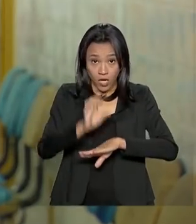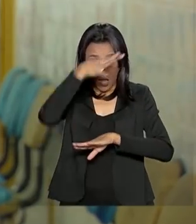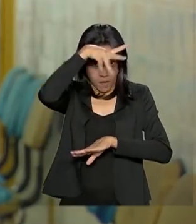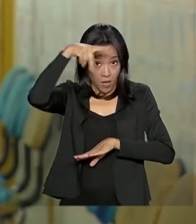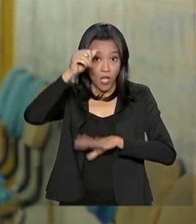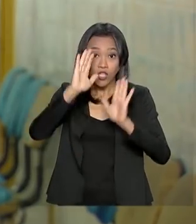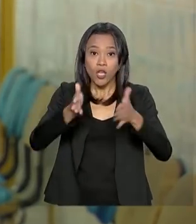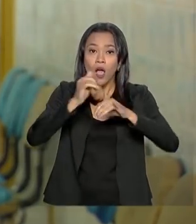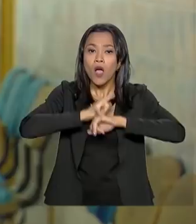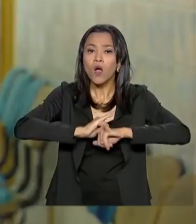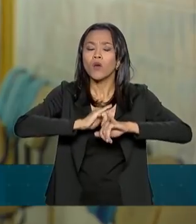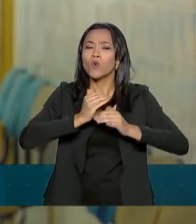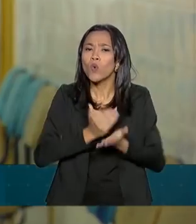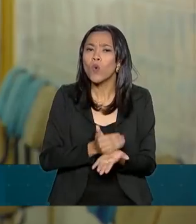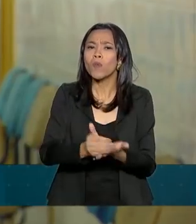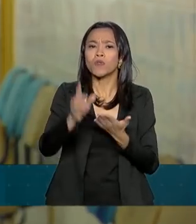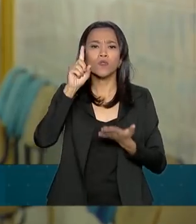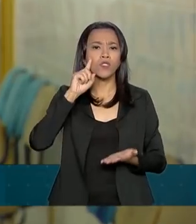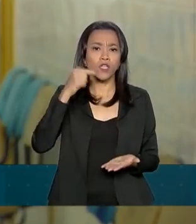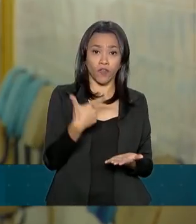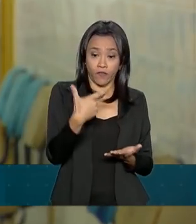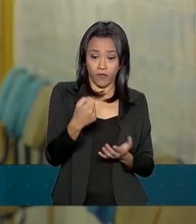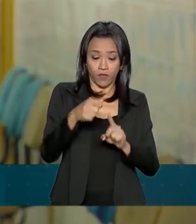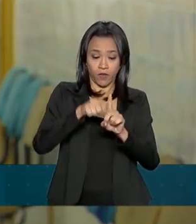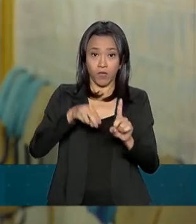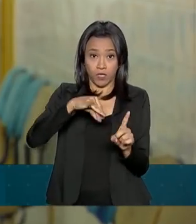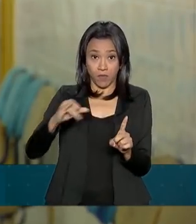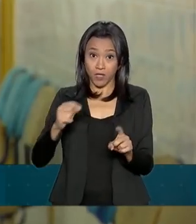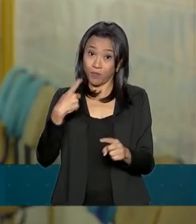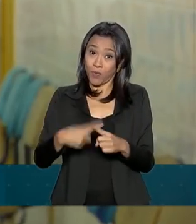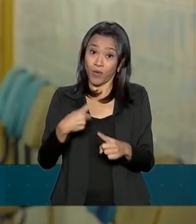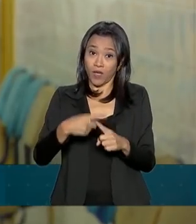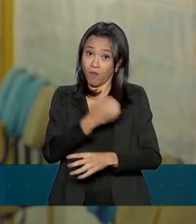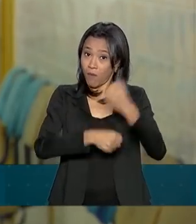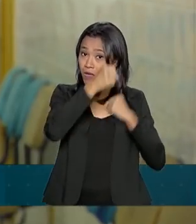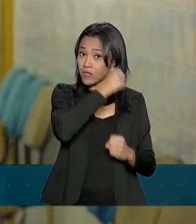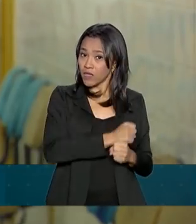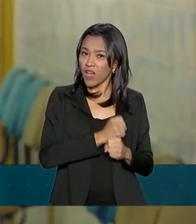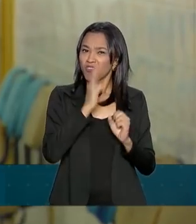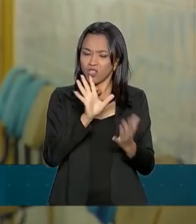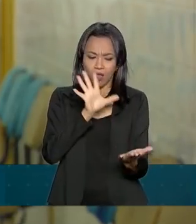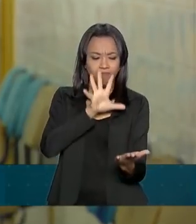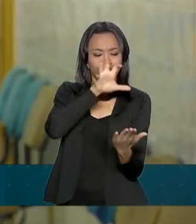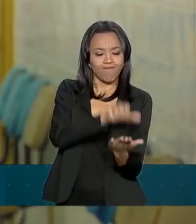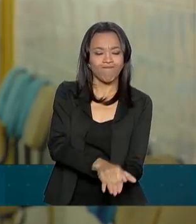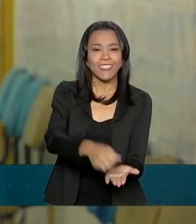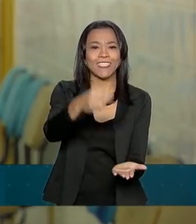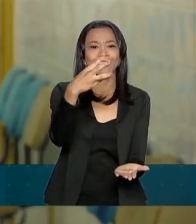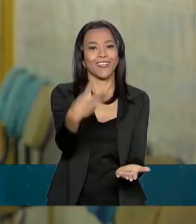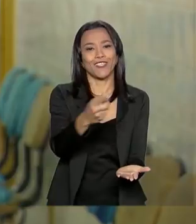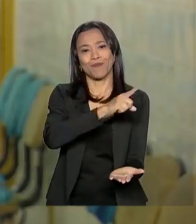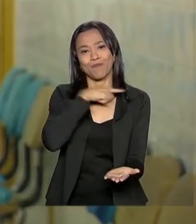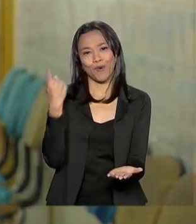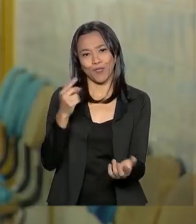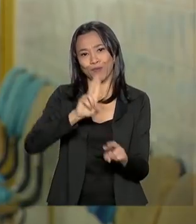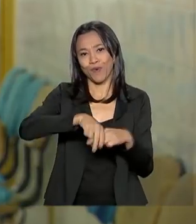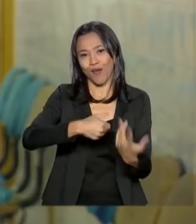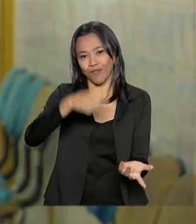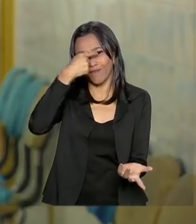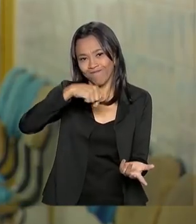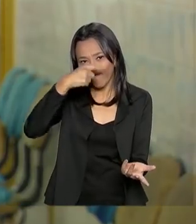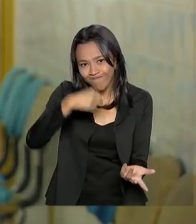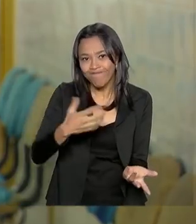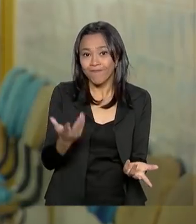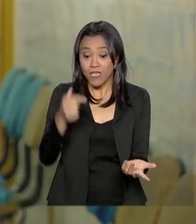começou no dia 20 de março, pois no ano passado foram registradas três mortes por influência no Estado.